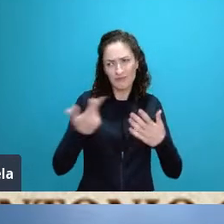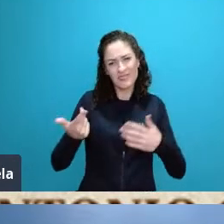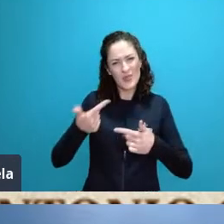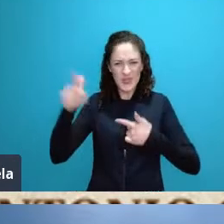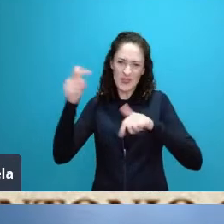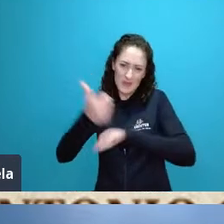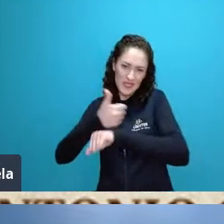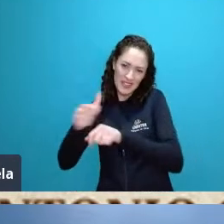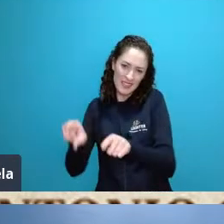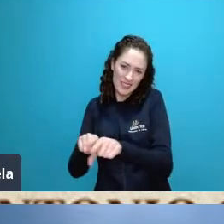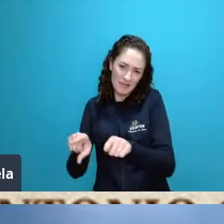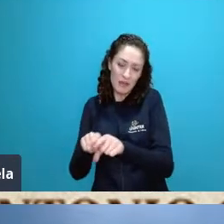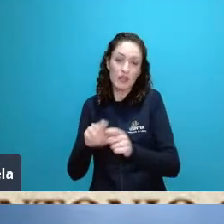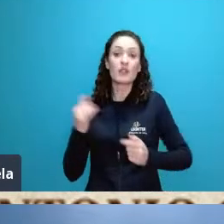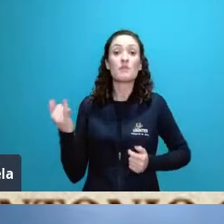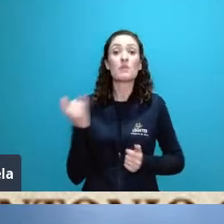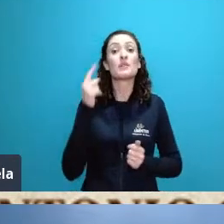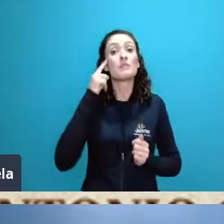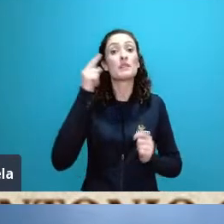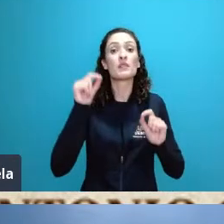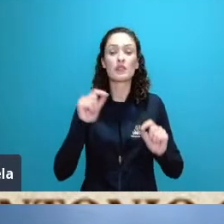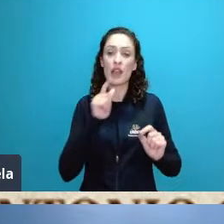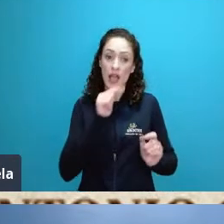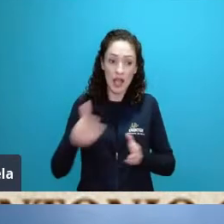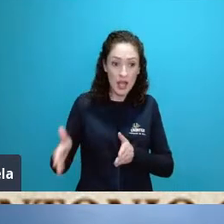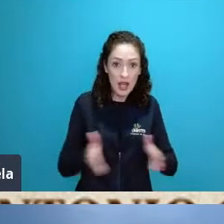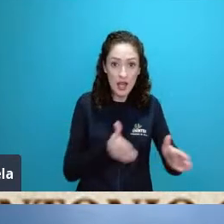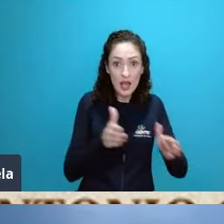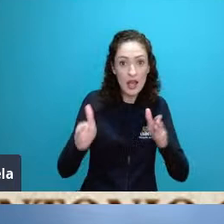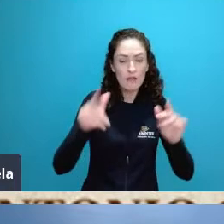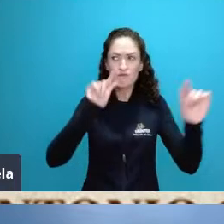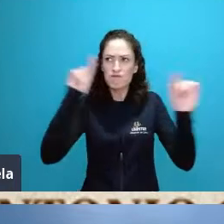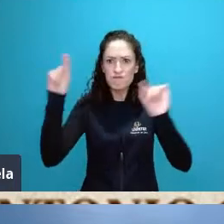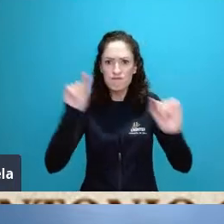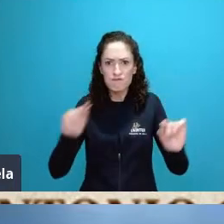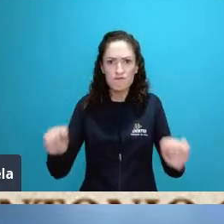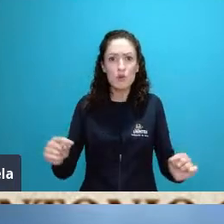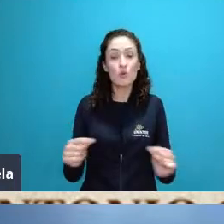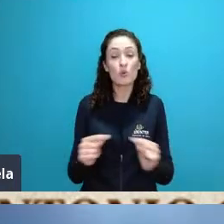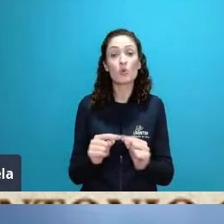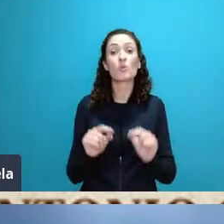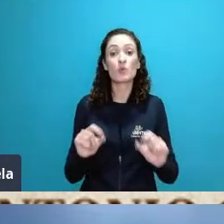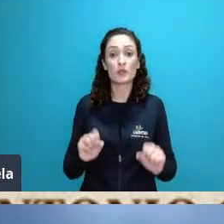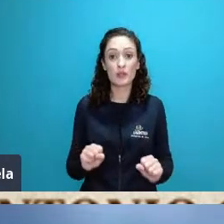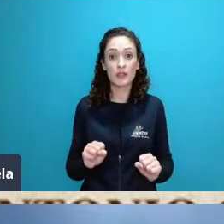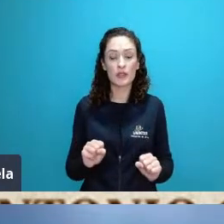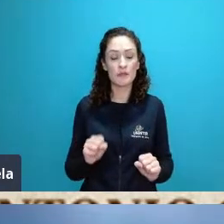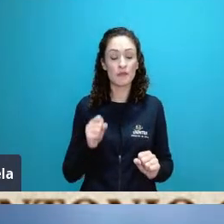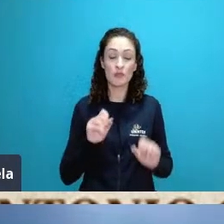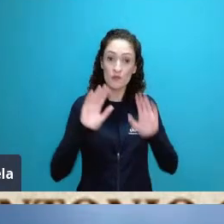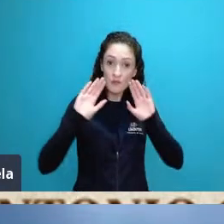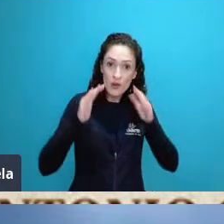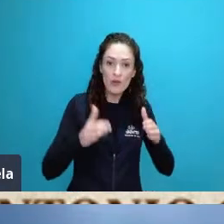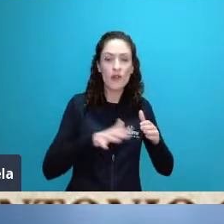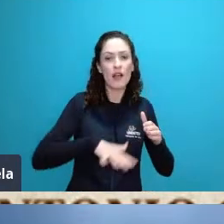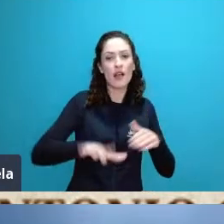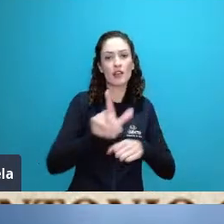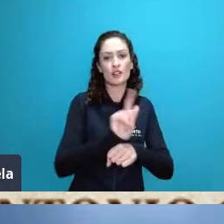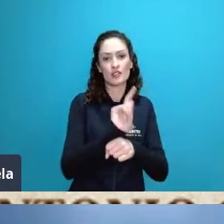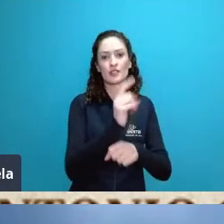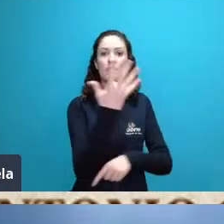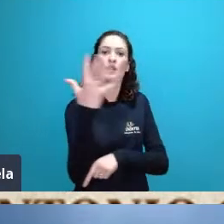porque a bacia hidrográfica é um recorte que transcende porque ele passou a ser um recorte para gestão ambiental no país